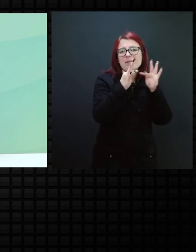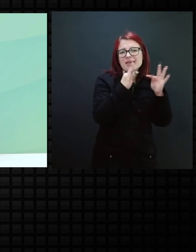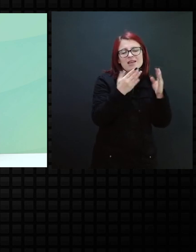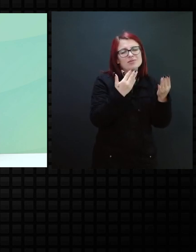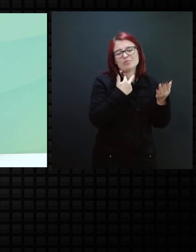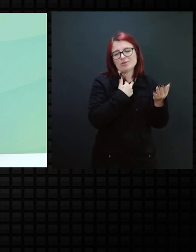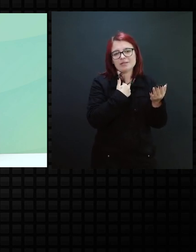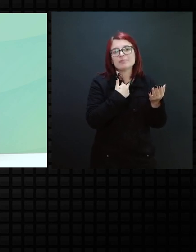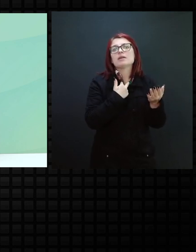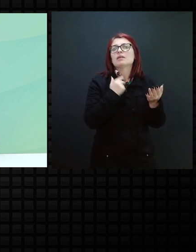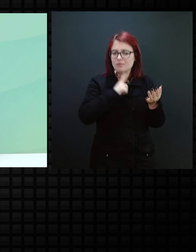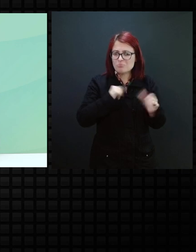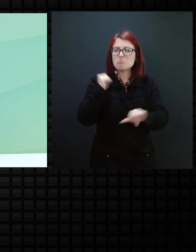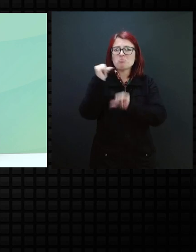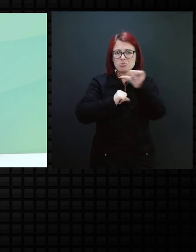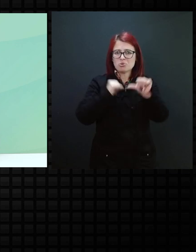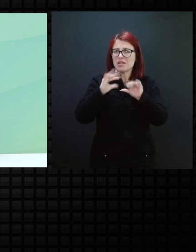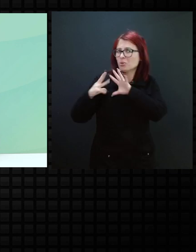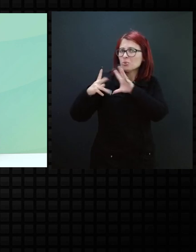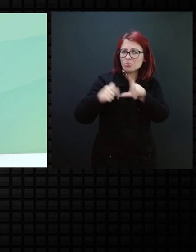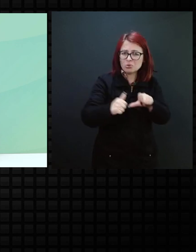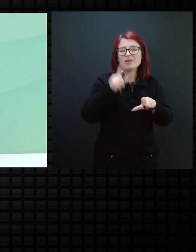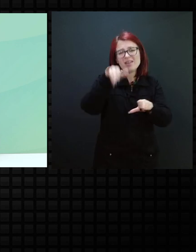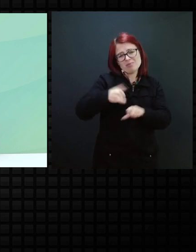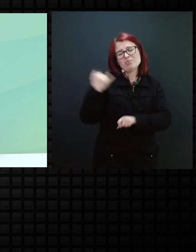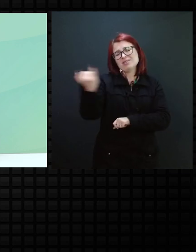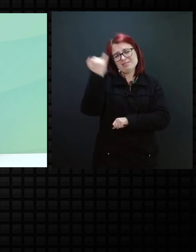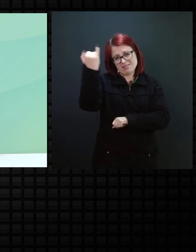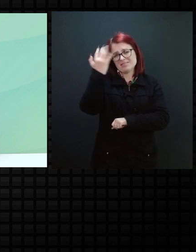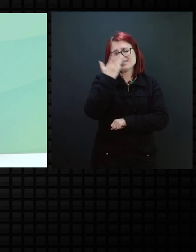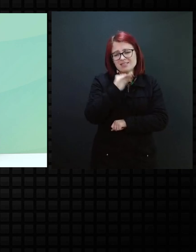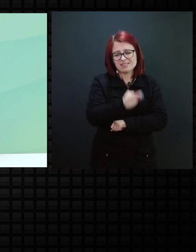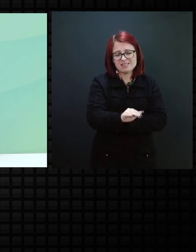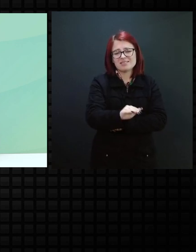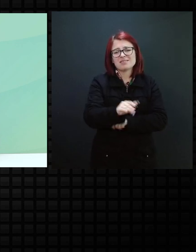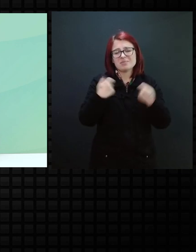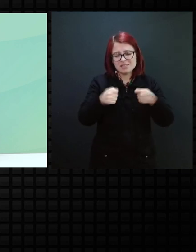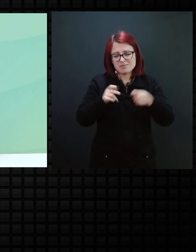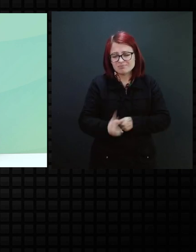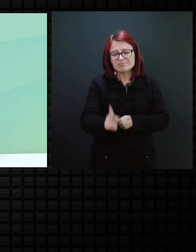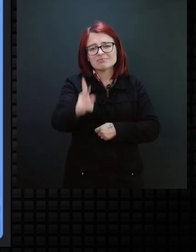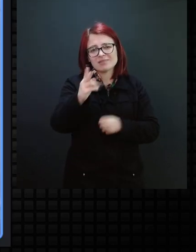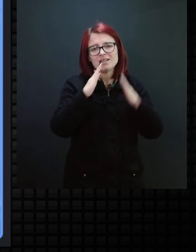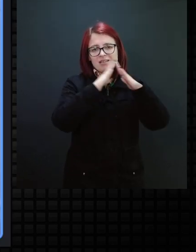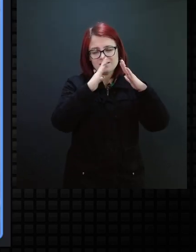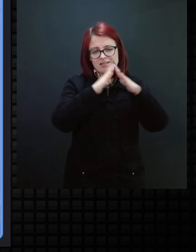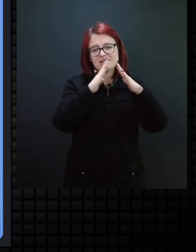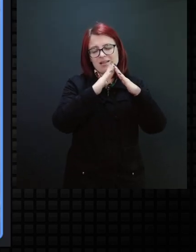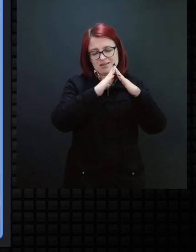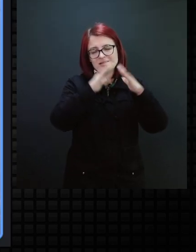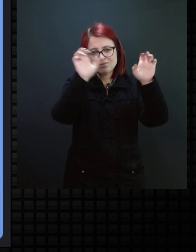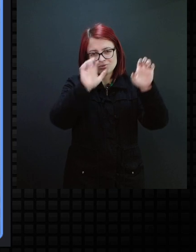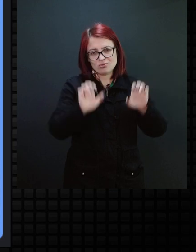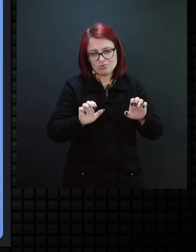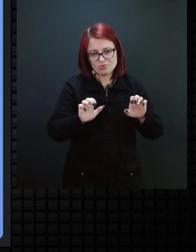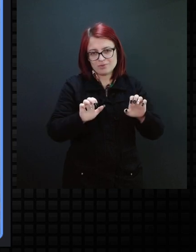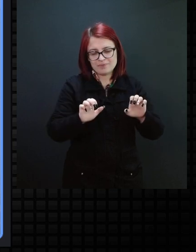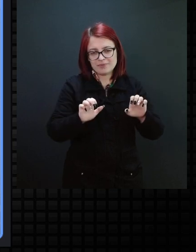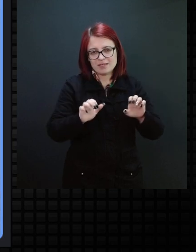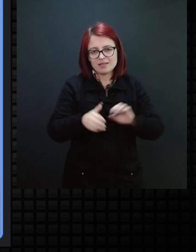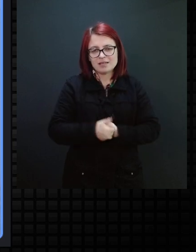quanto é importante para a criança manter essa casa até de uma forma mais